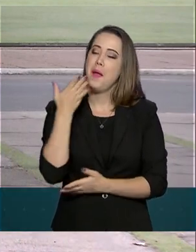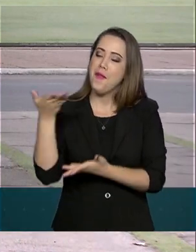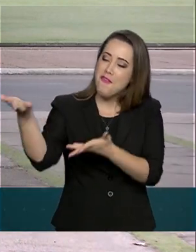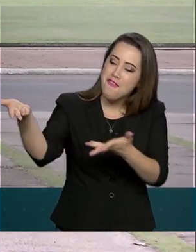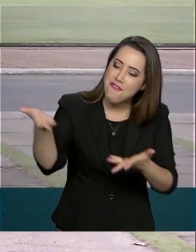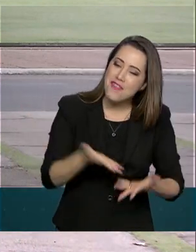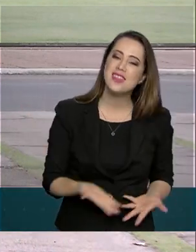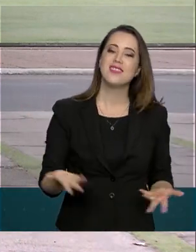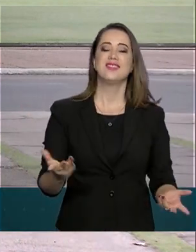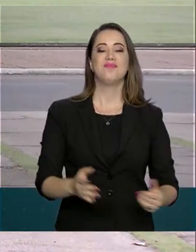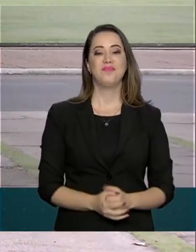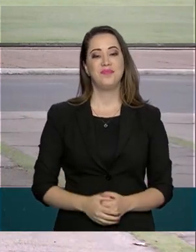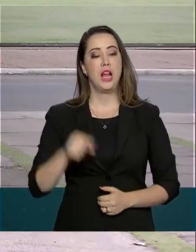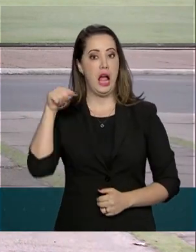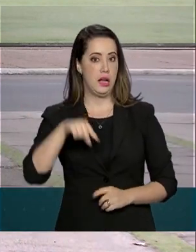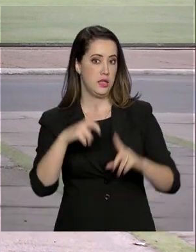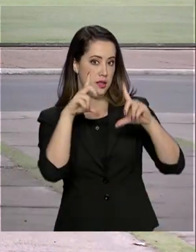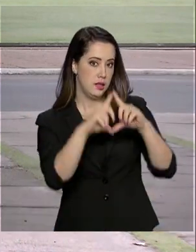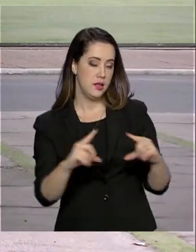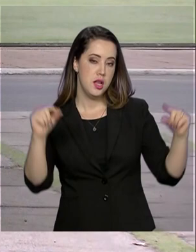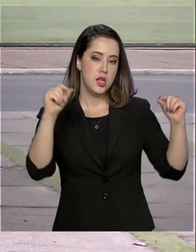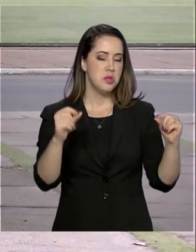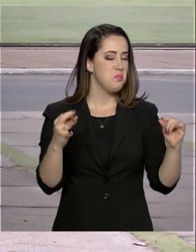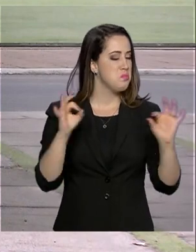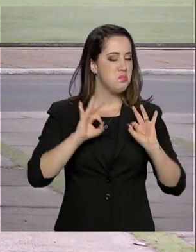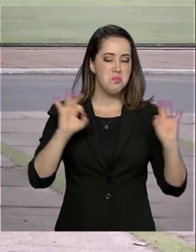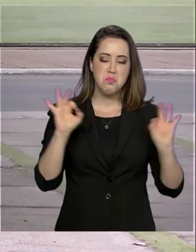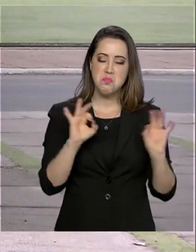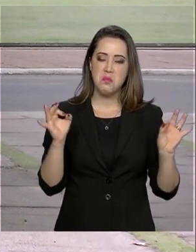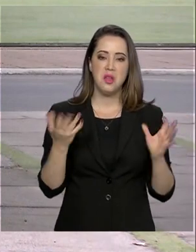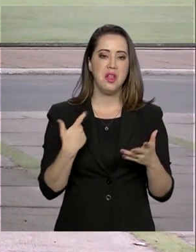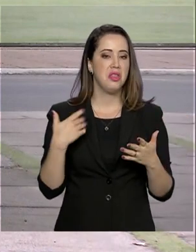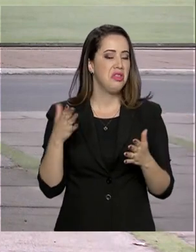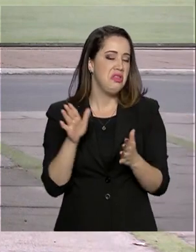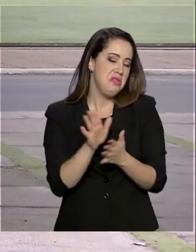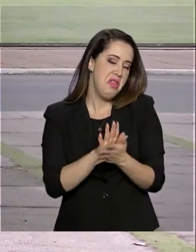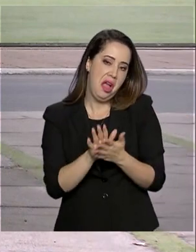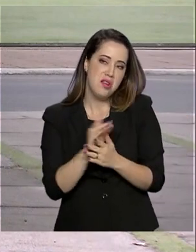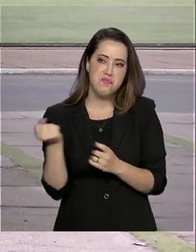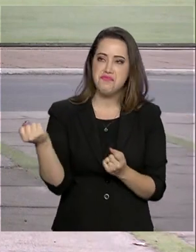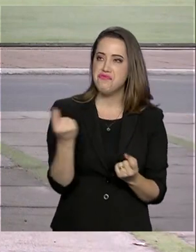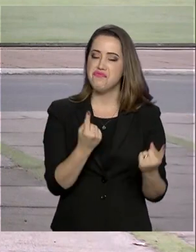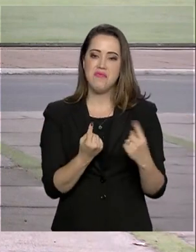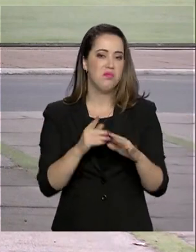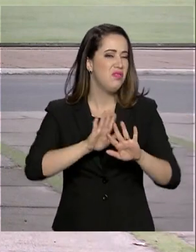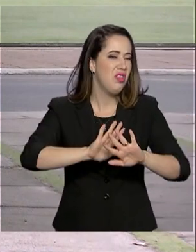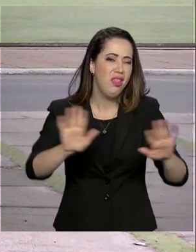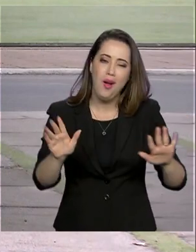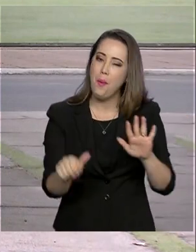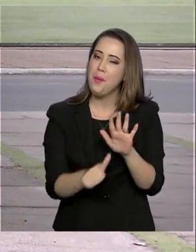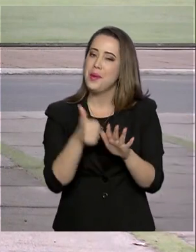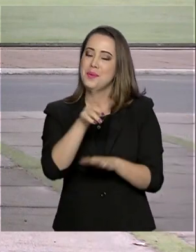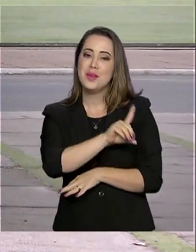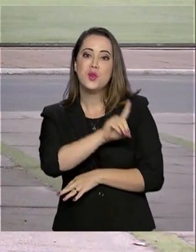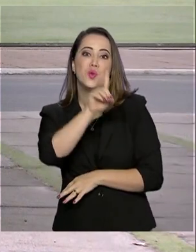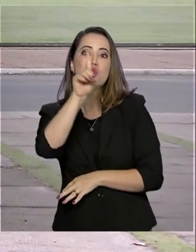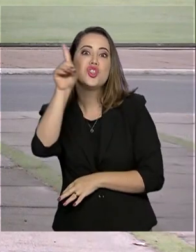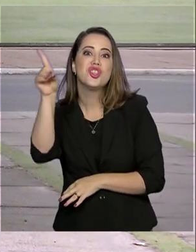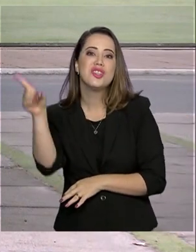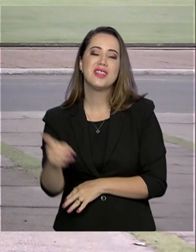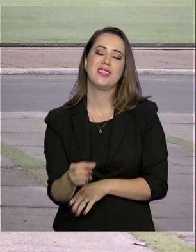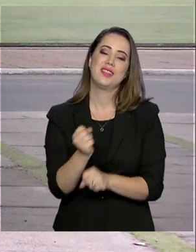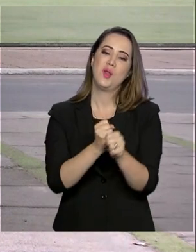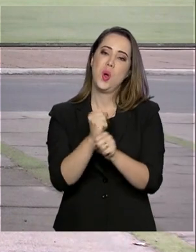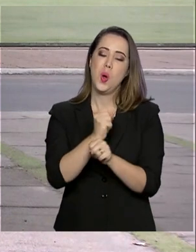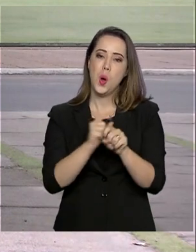Por aqui no Palácio da Alvorada, tudo tranquilo, nenhuma movimentação. Por enquanto, nesse primeiro dia do ano, que também marca